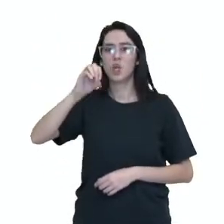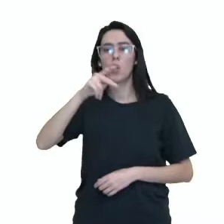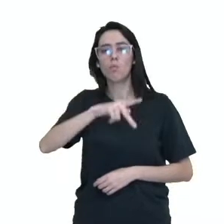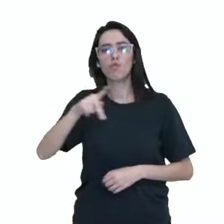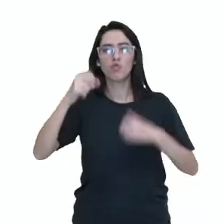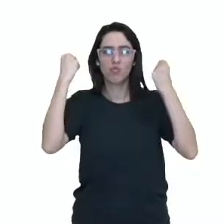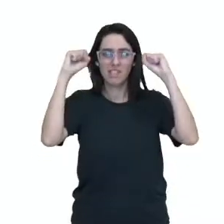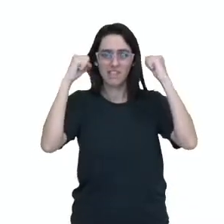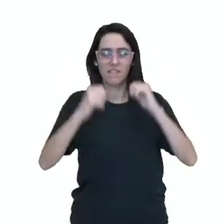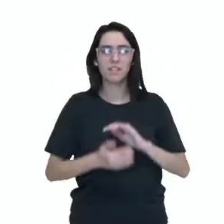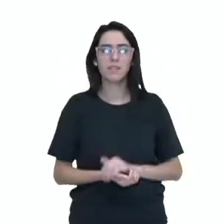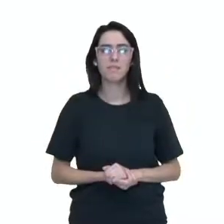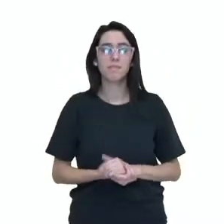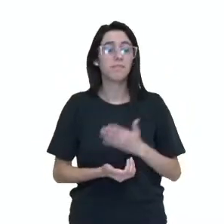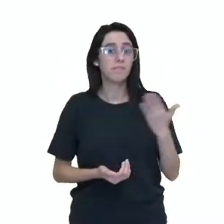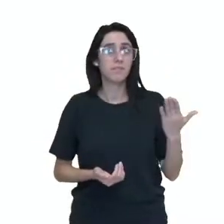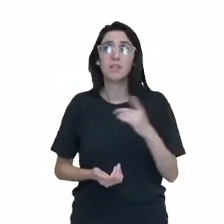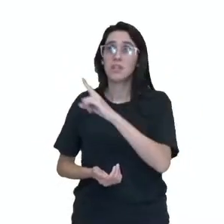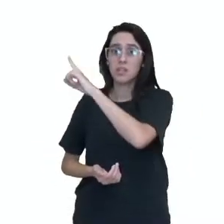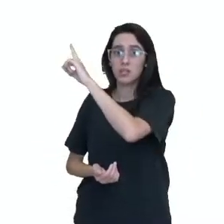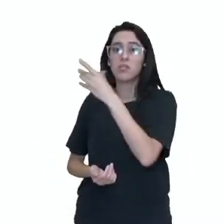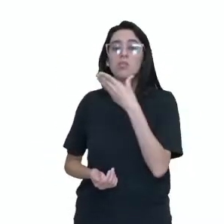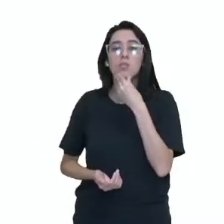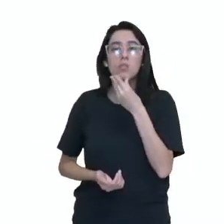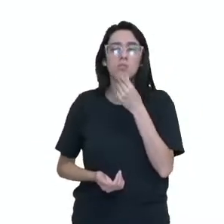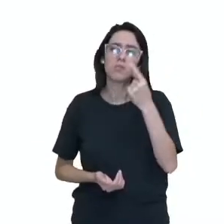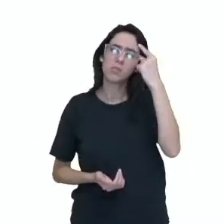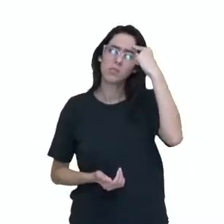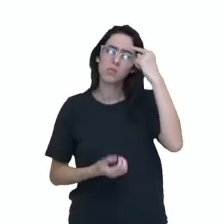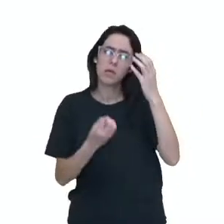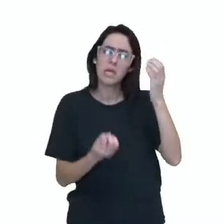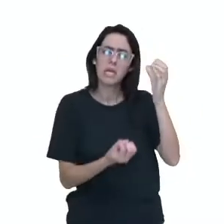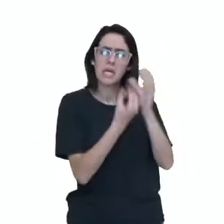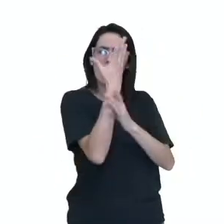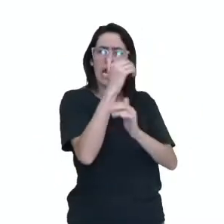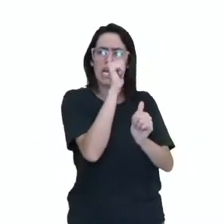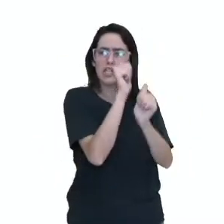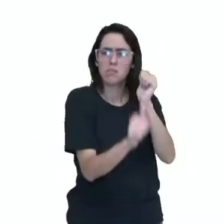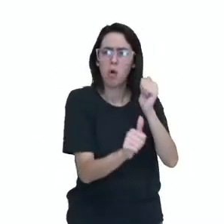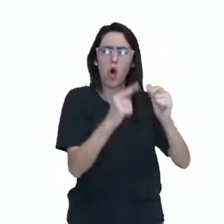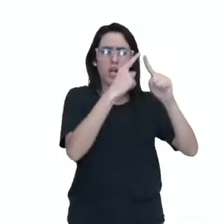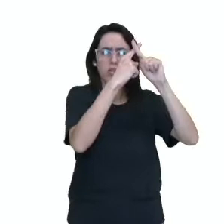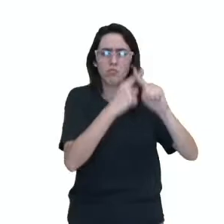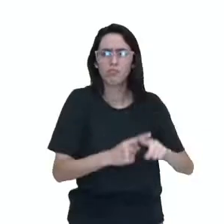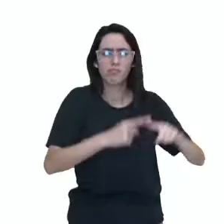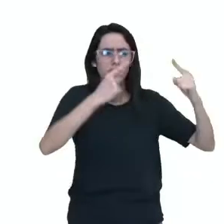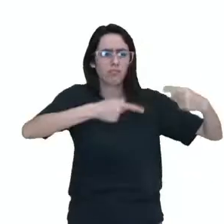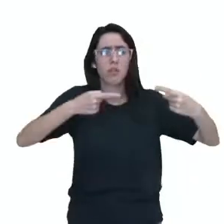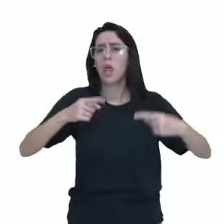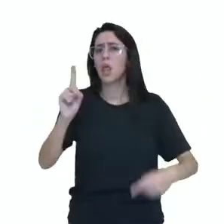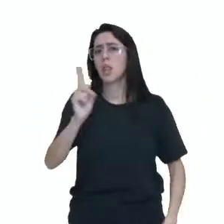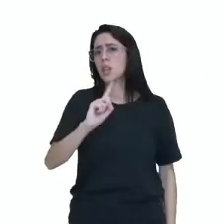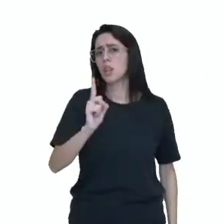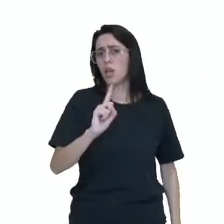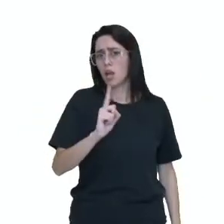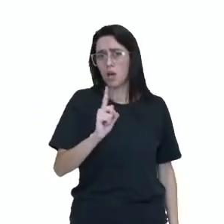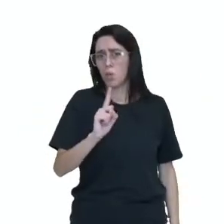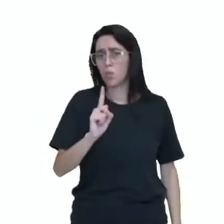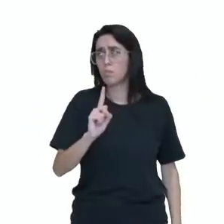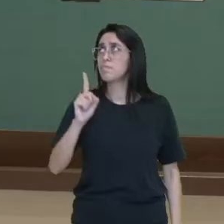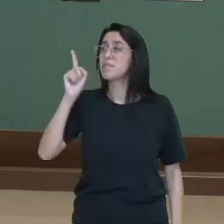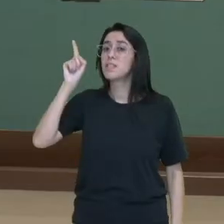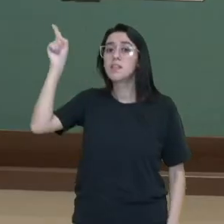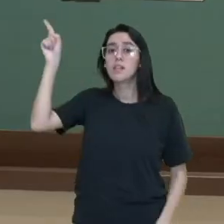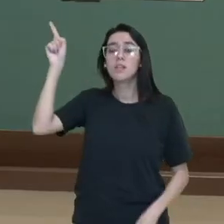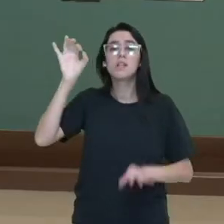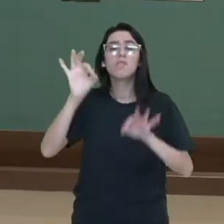A ideia do Jigoro Kano não era um esporte para virar olímpico, um esporte para ele chamar de seu, tá? Não